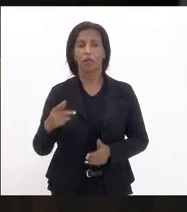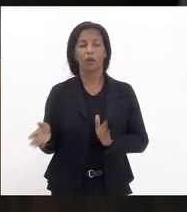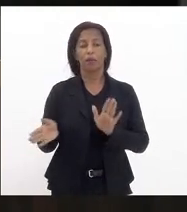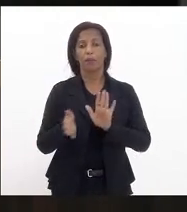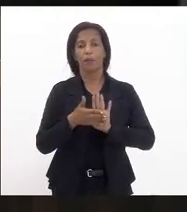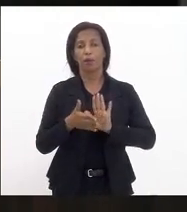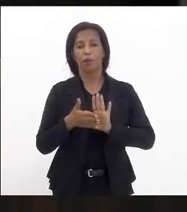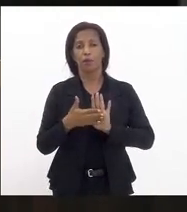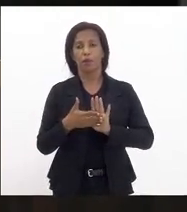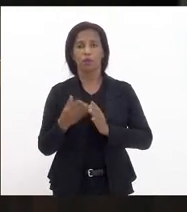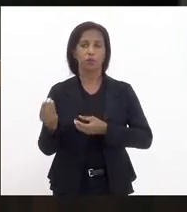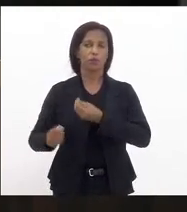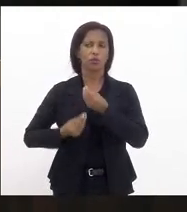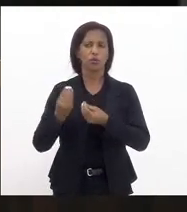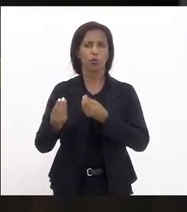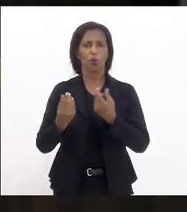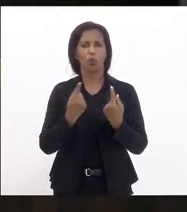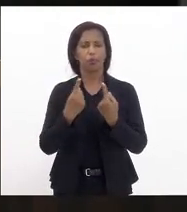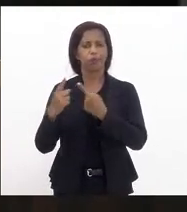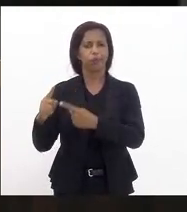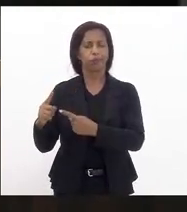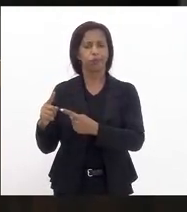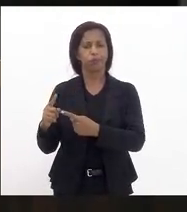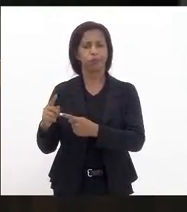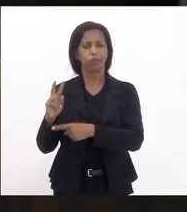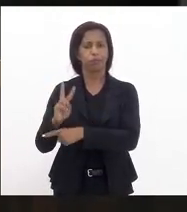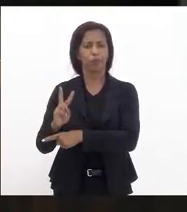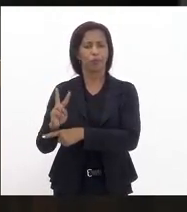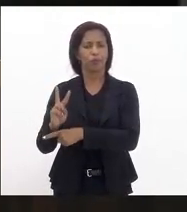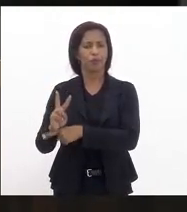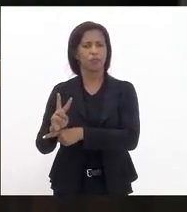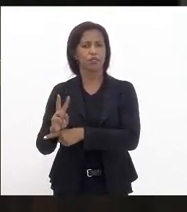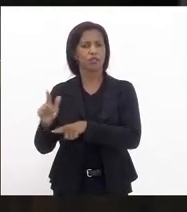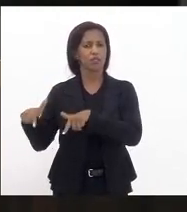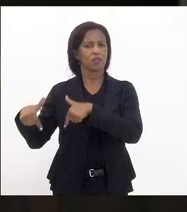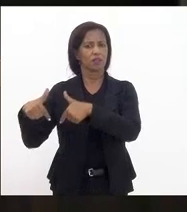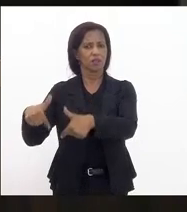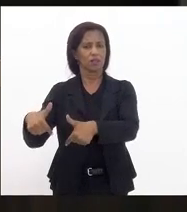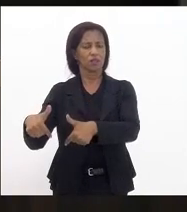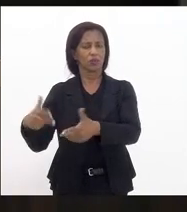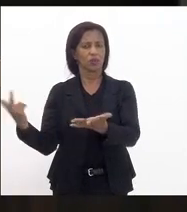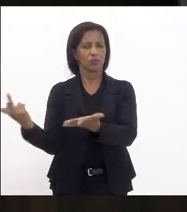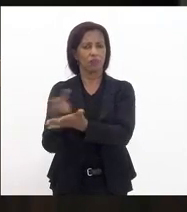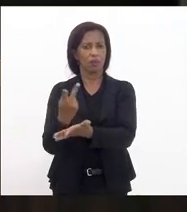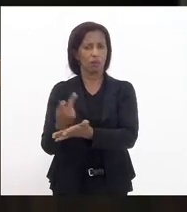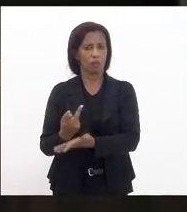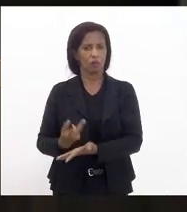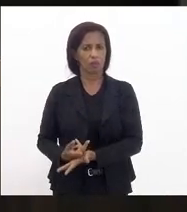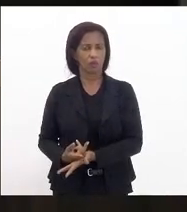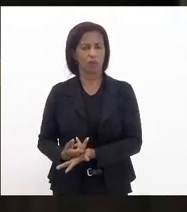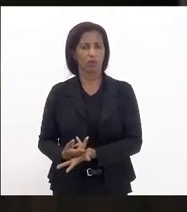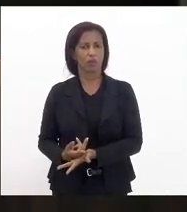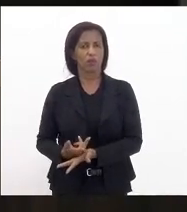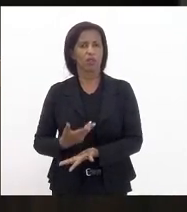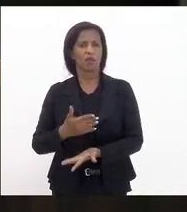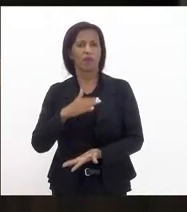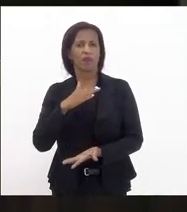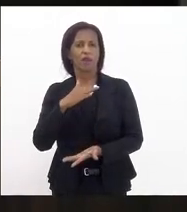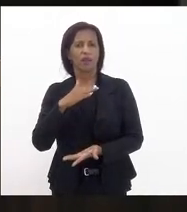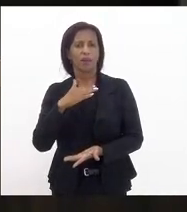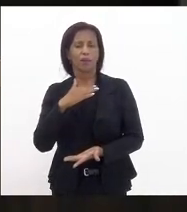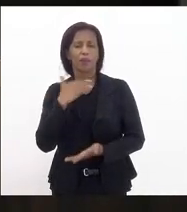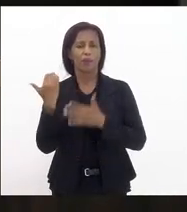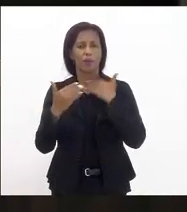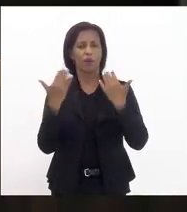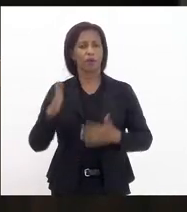proposta de como combater e mitigar essas ações que vem tirando a vida das